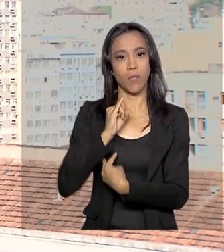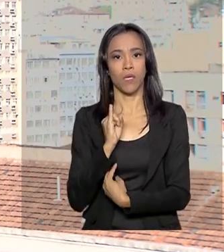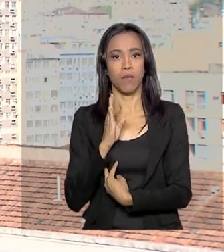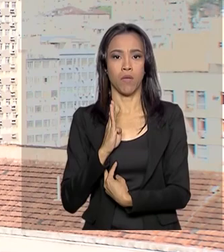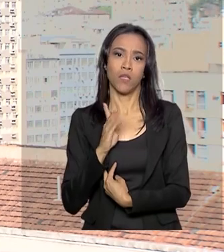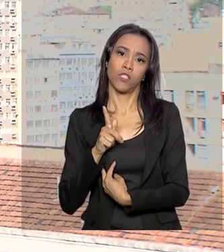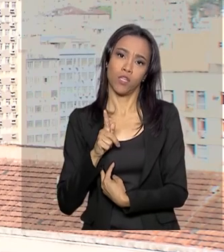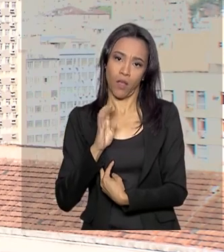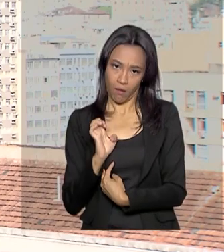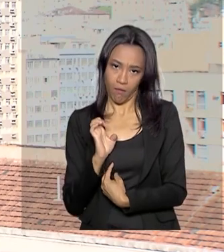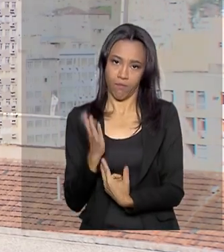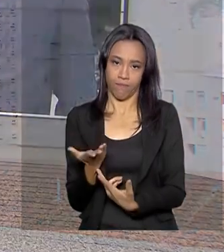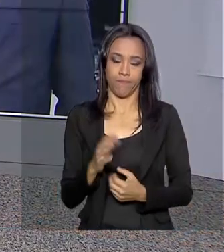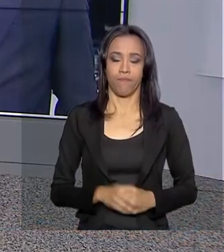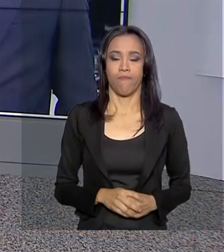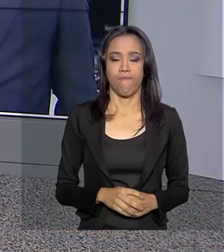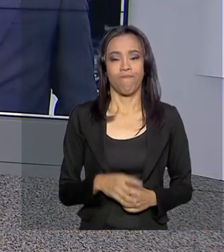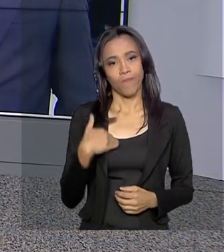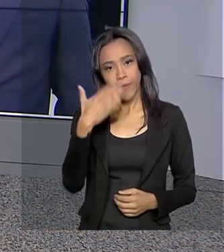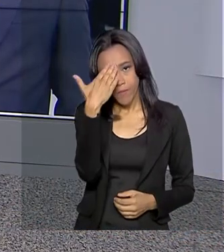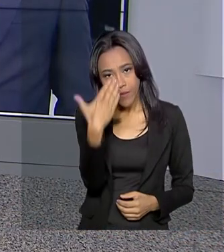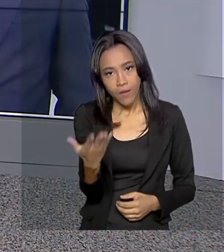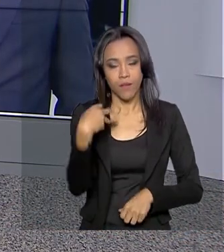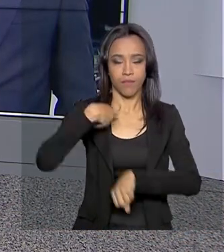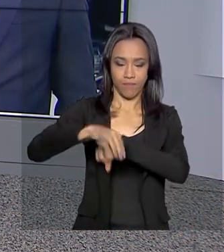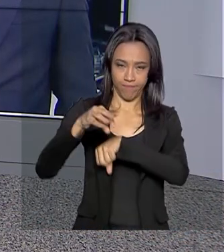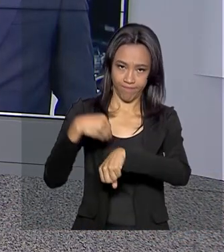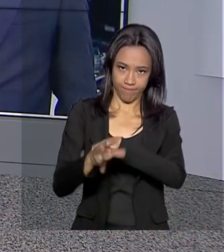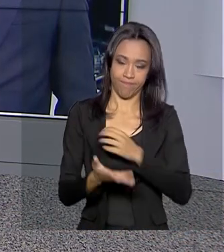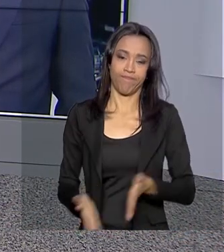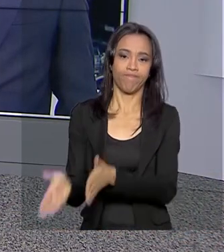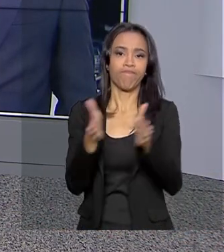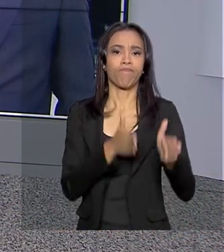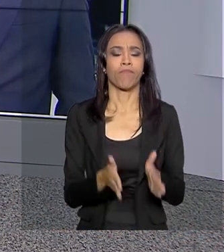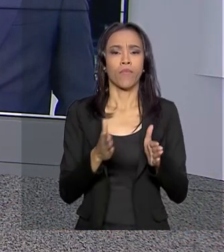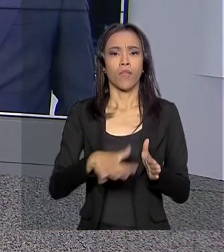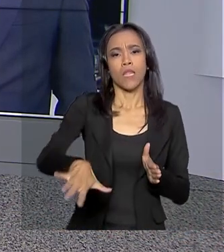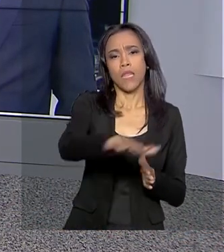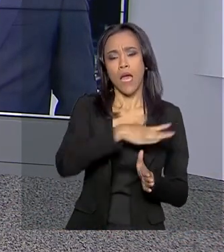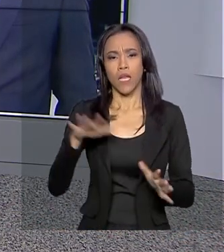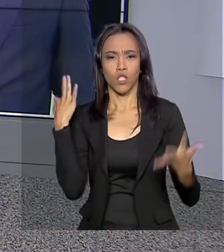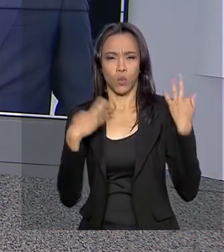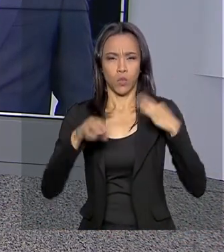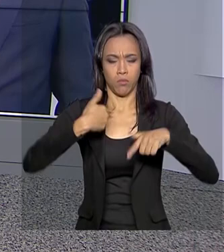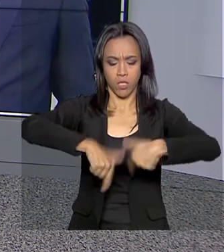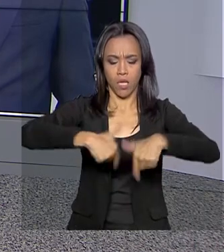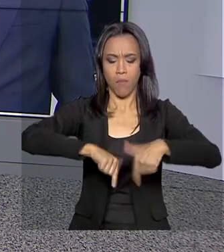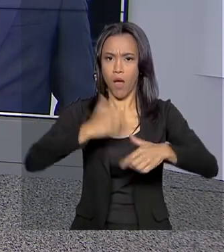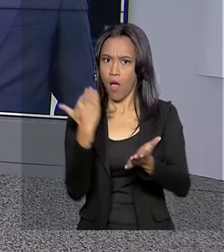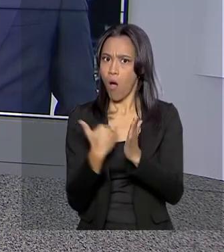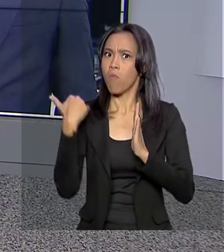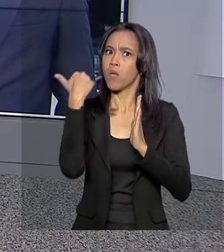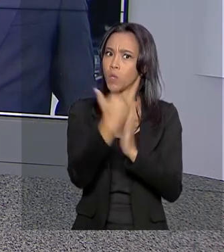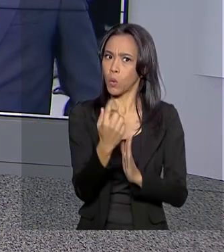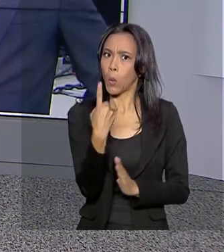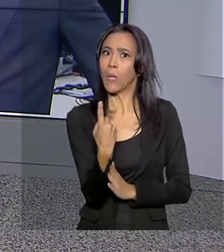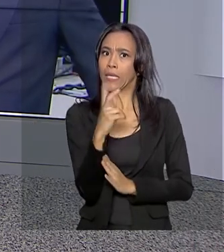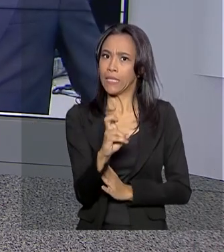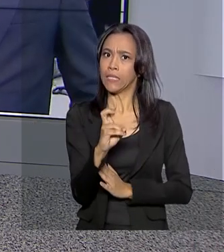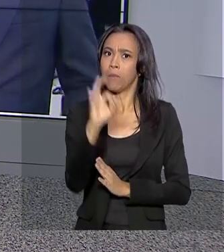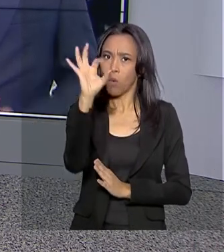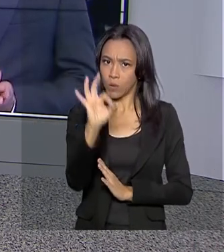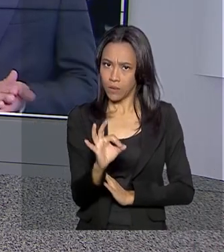Voltamos contigo, Renata. Obrigada, Alessandra, pelas informações. O turismo de negócios no país cresceu quase 15% no primeiro